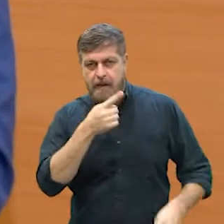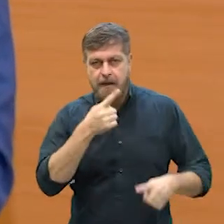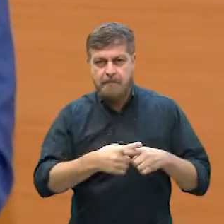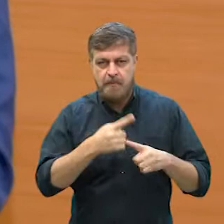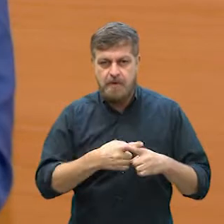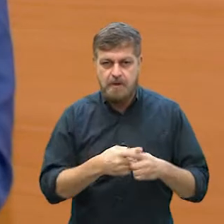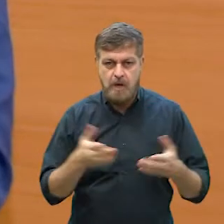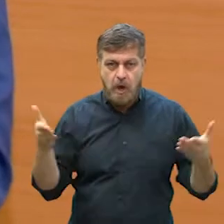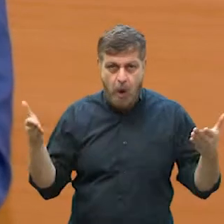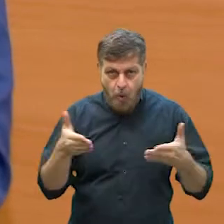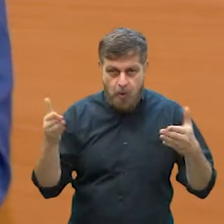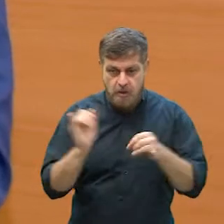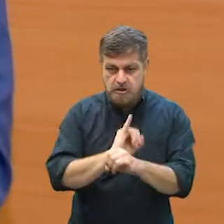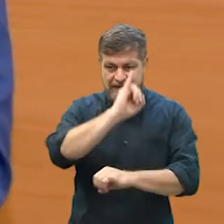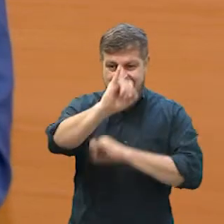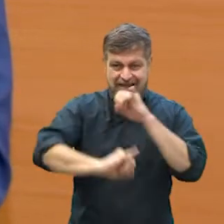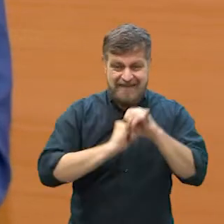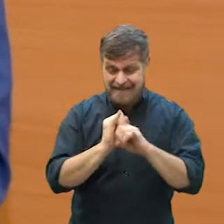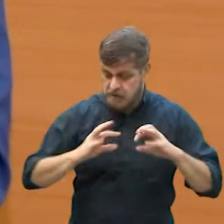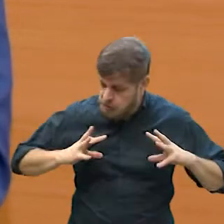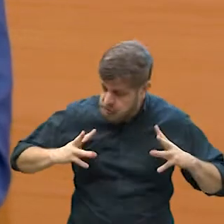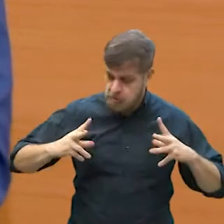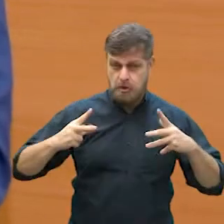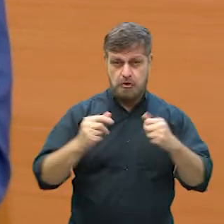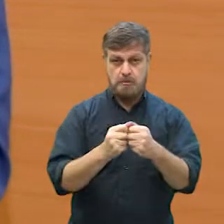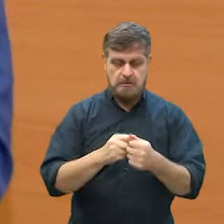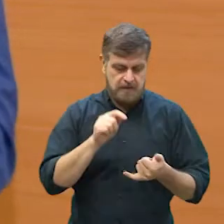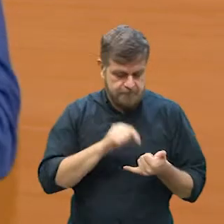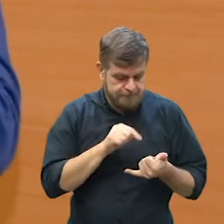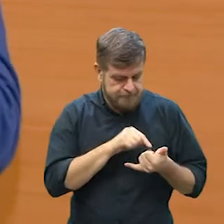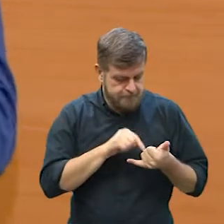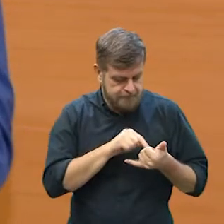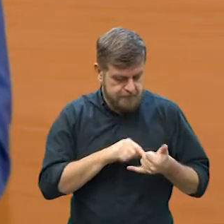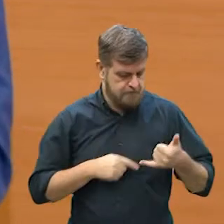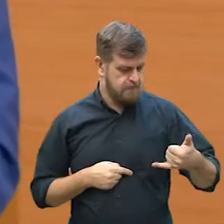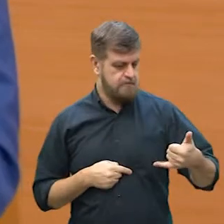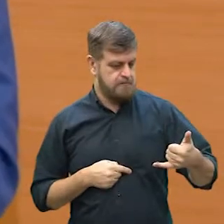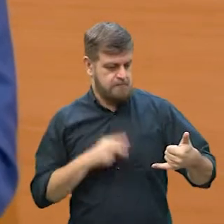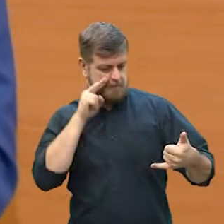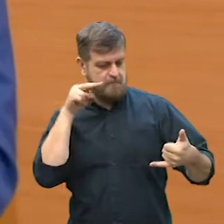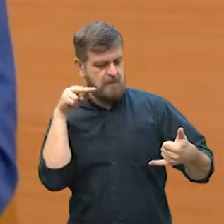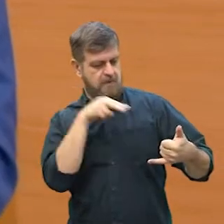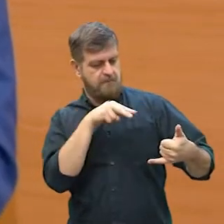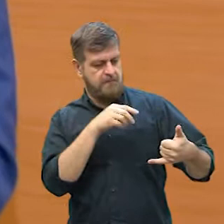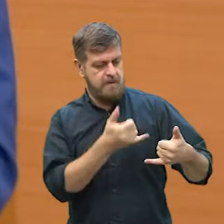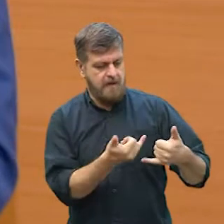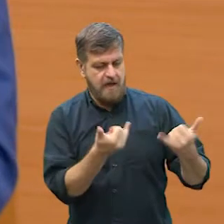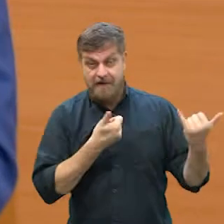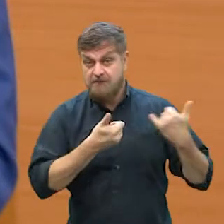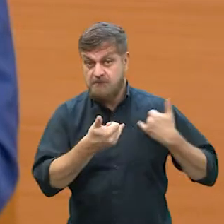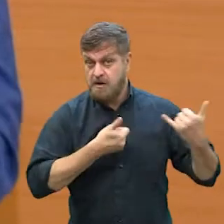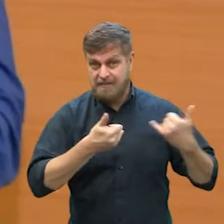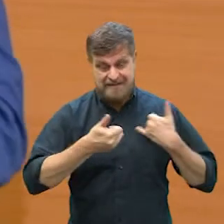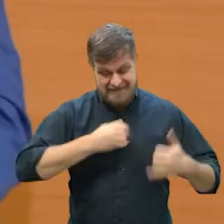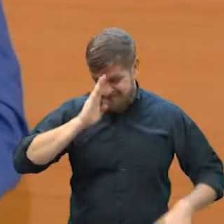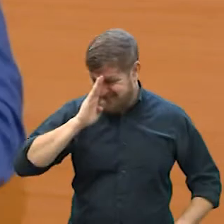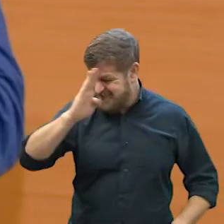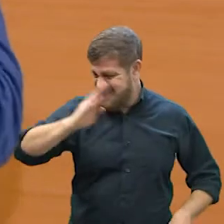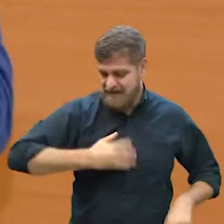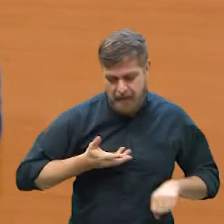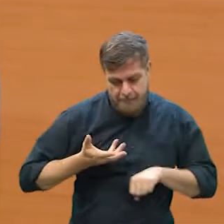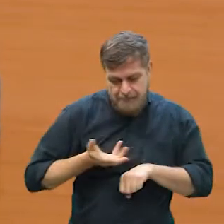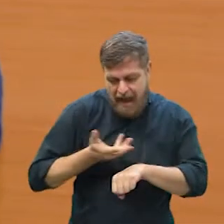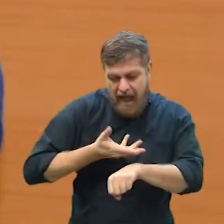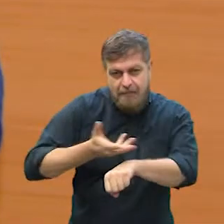porque hoje todo mundo tem acesso à internet, Todo mundo tem um smartphone na mão, que ele consegue ter a informação direta, a